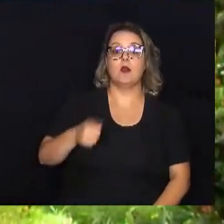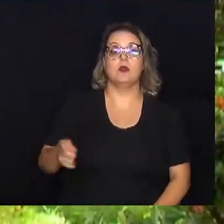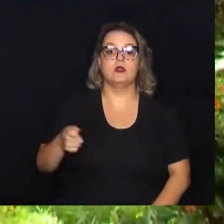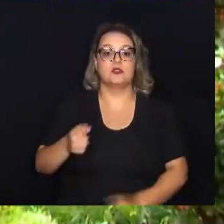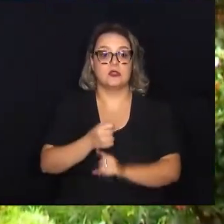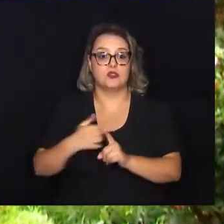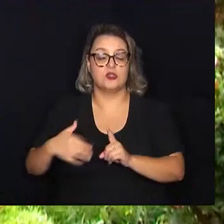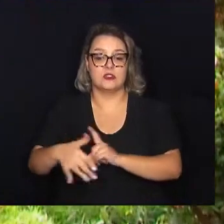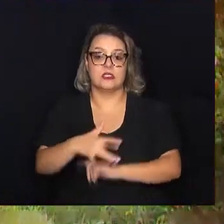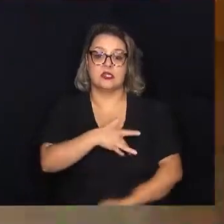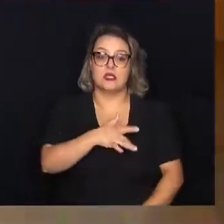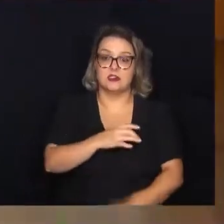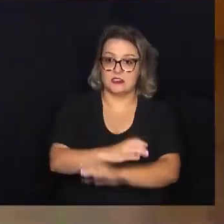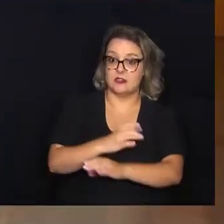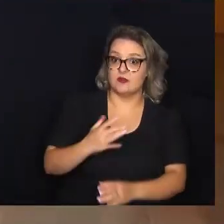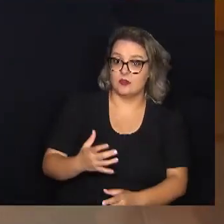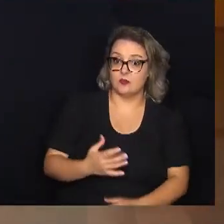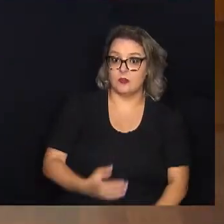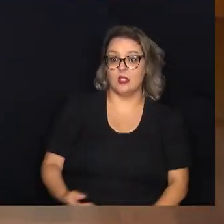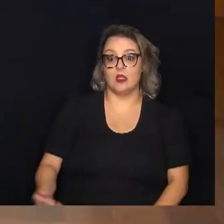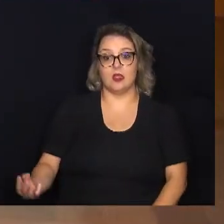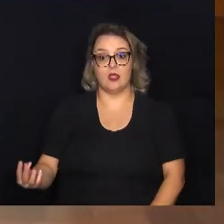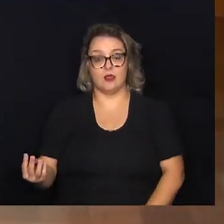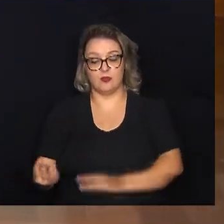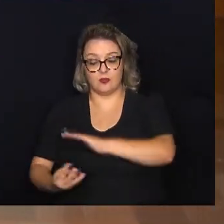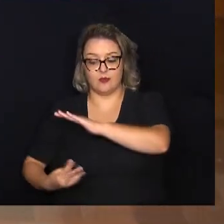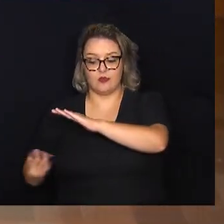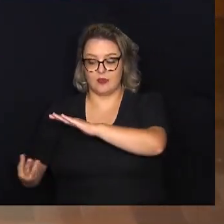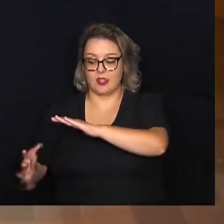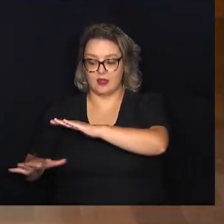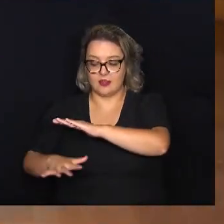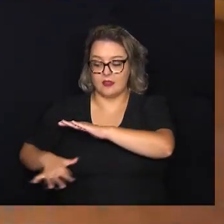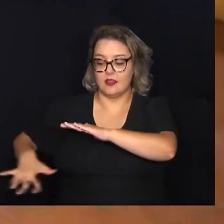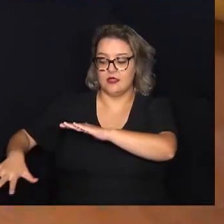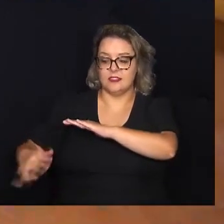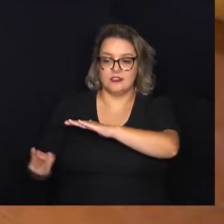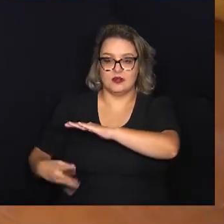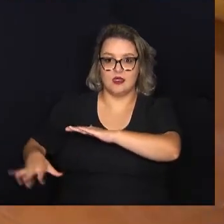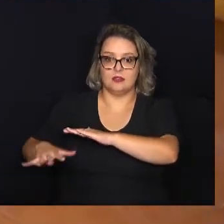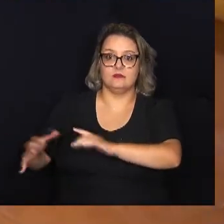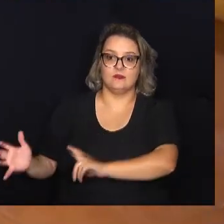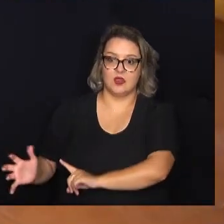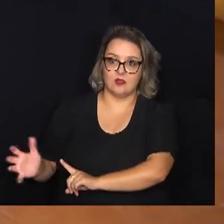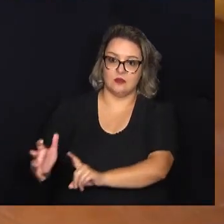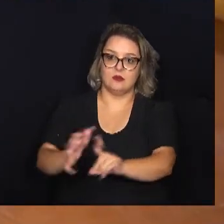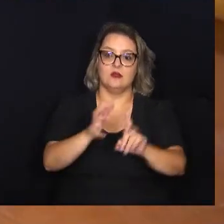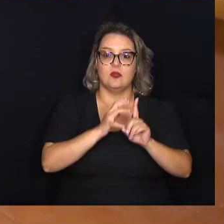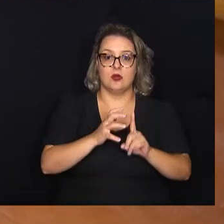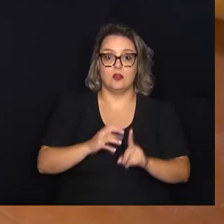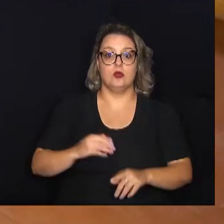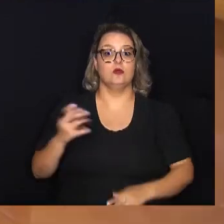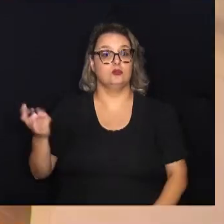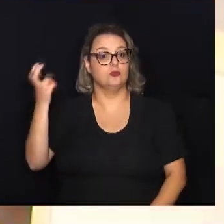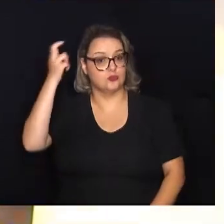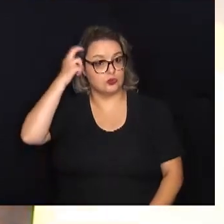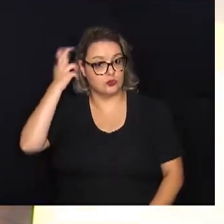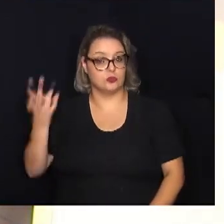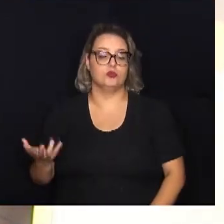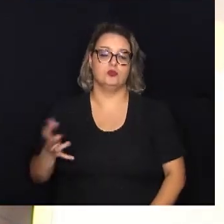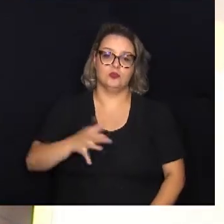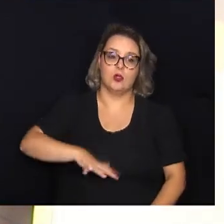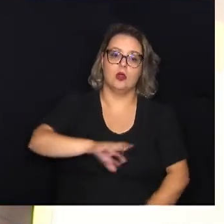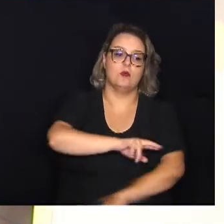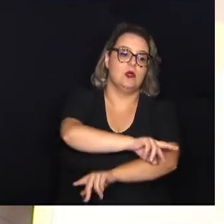referência no terceiro setor, que contribui com o desenvolvimento social e cultural de milhares de